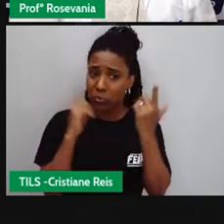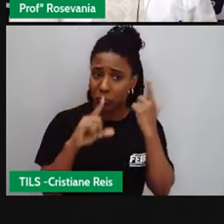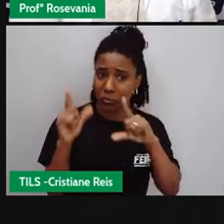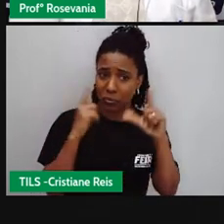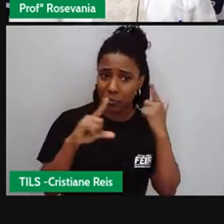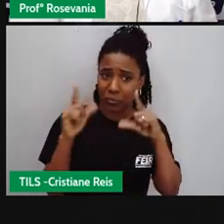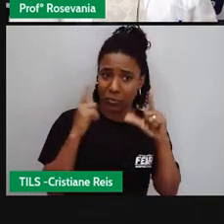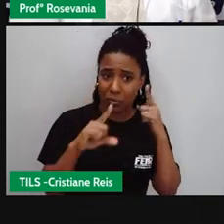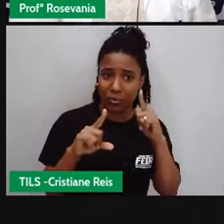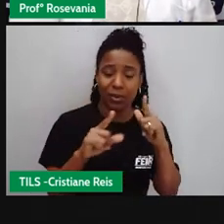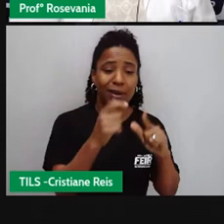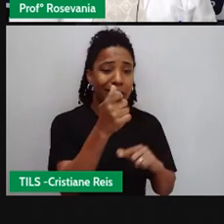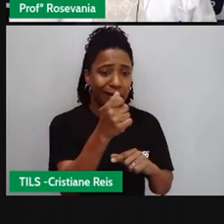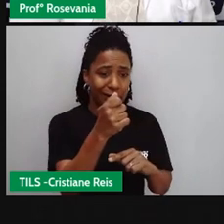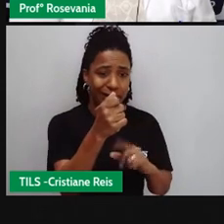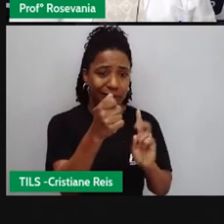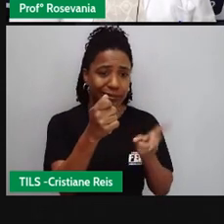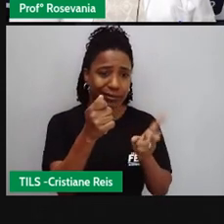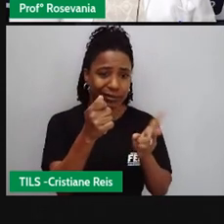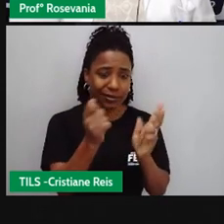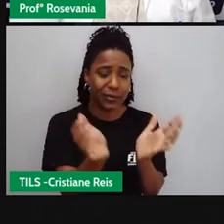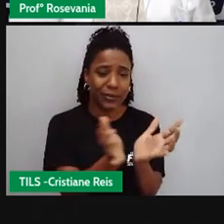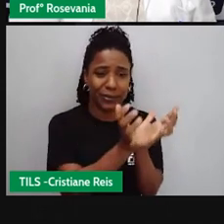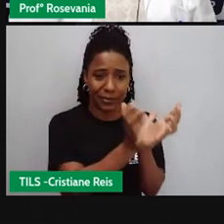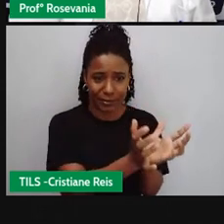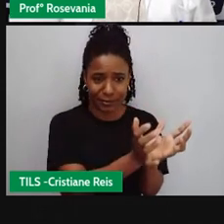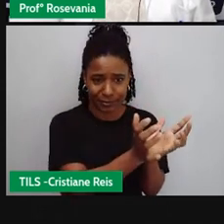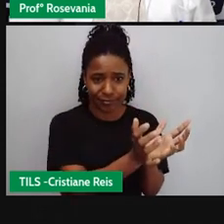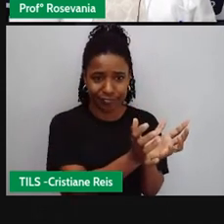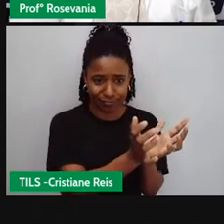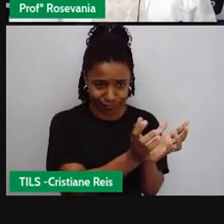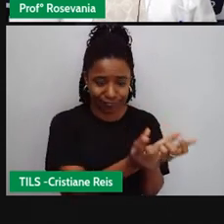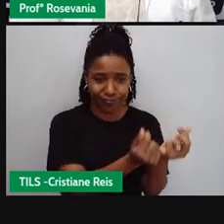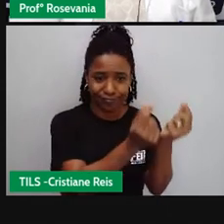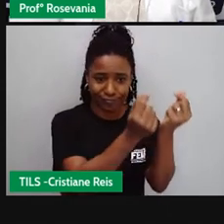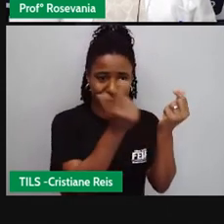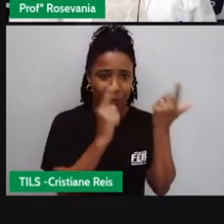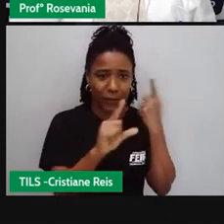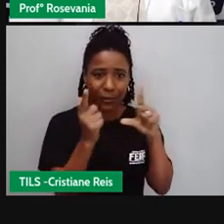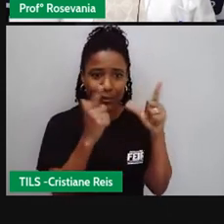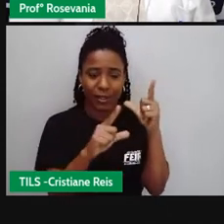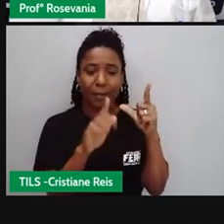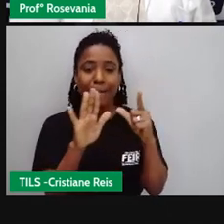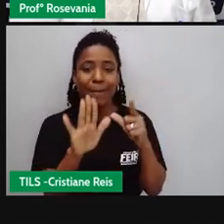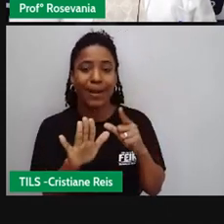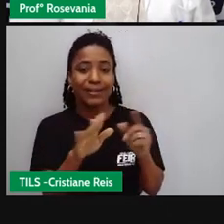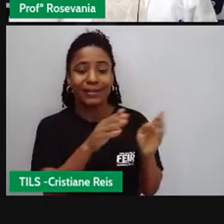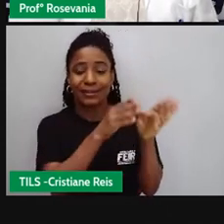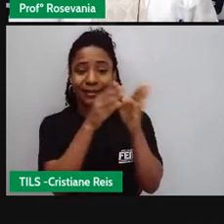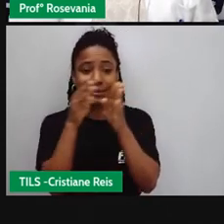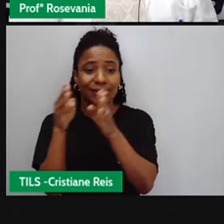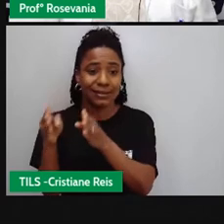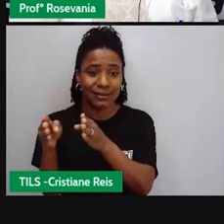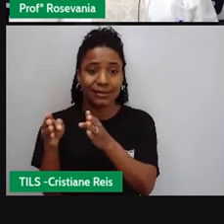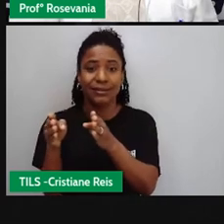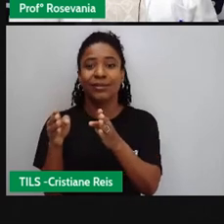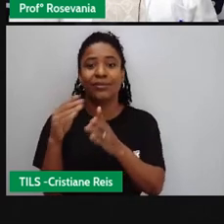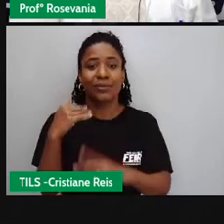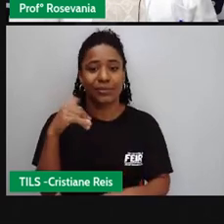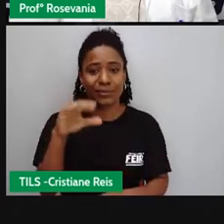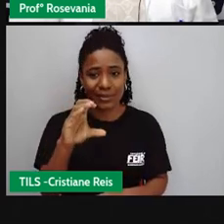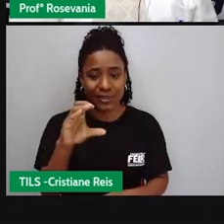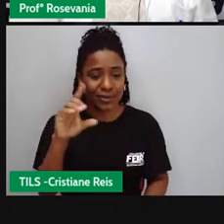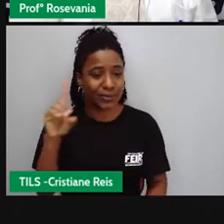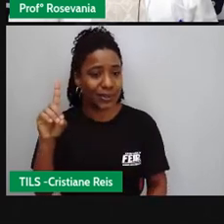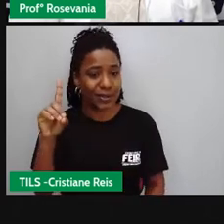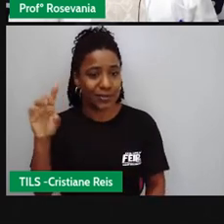eles se mantenham quase todo mundo tem acesso quando eu vou para as classes mais baixas eu percebo que ele